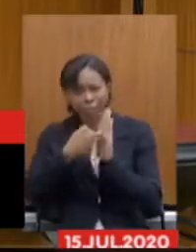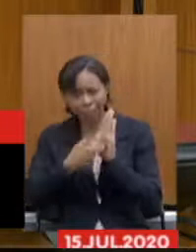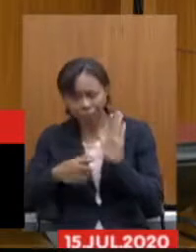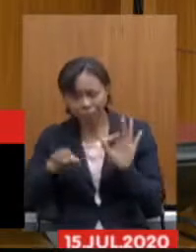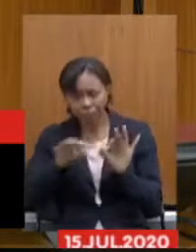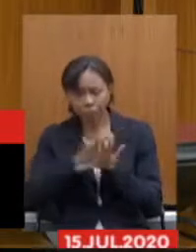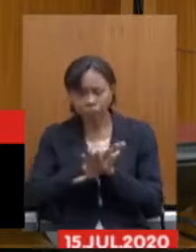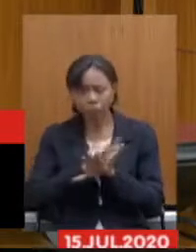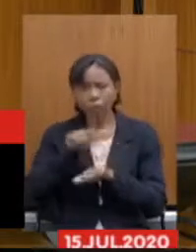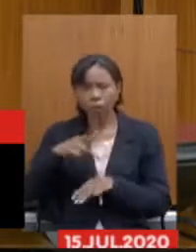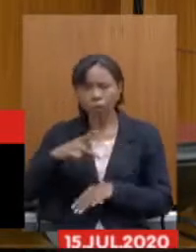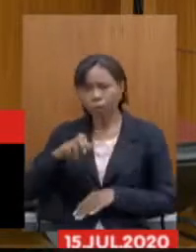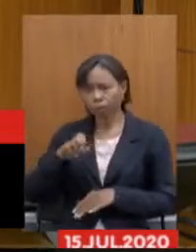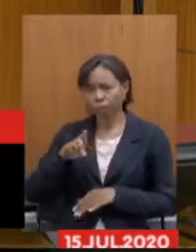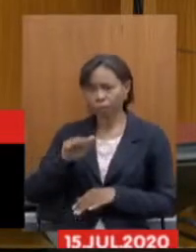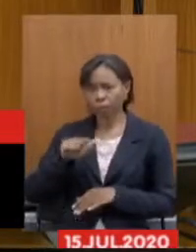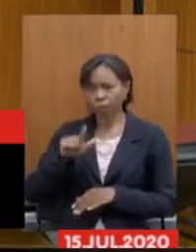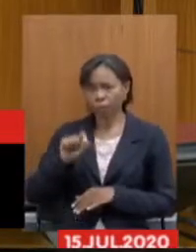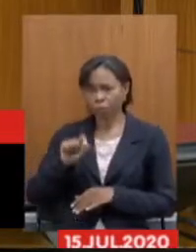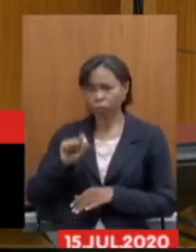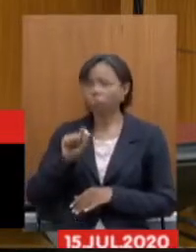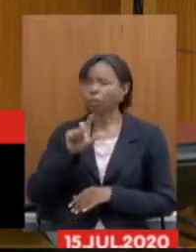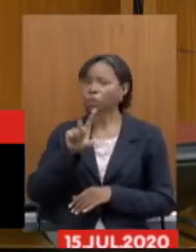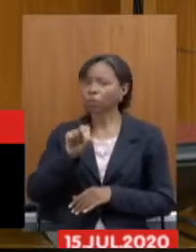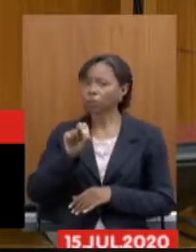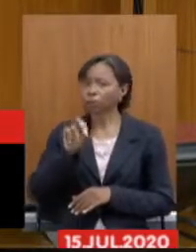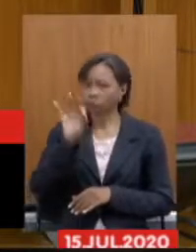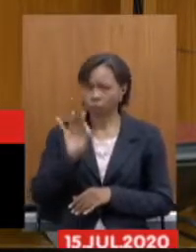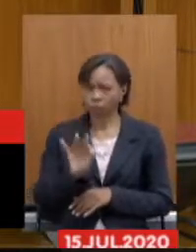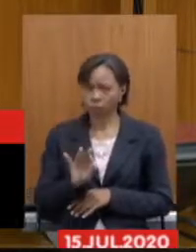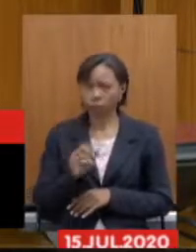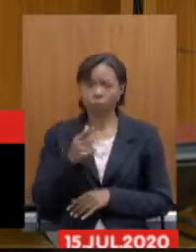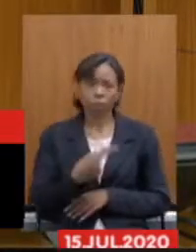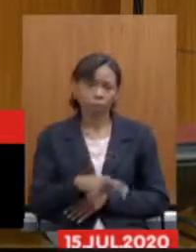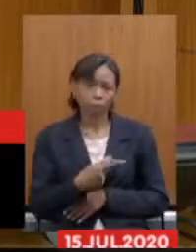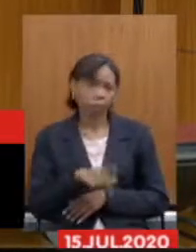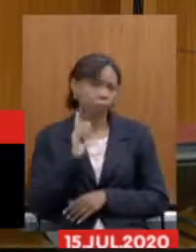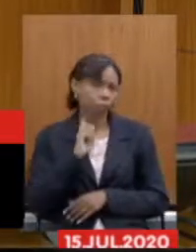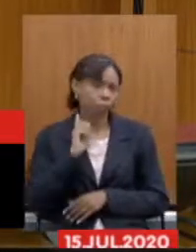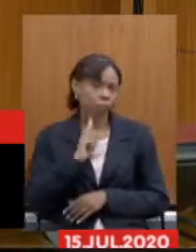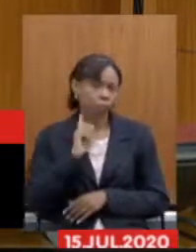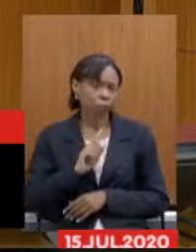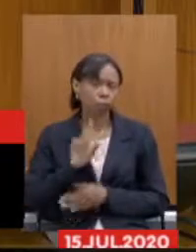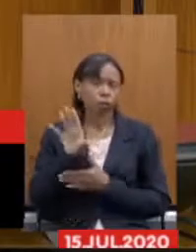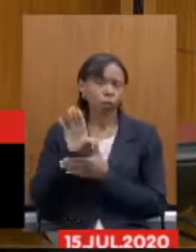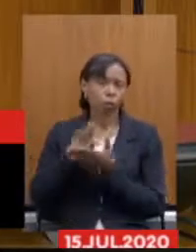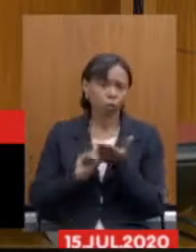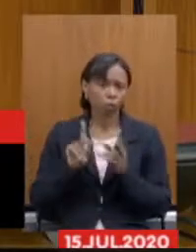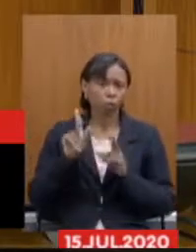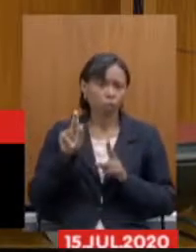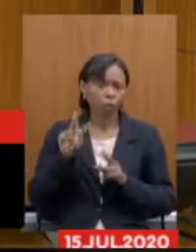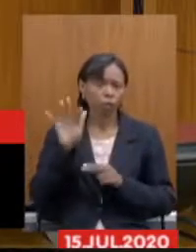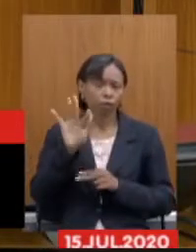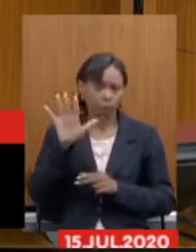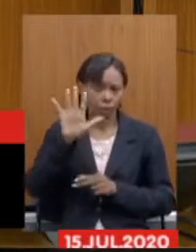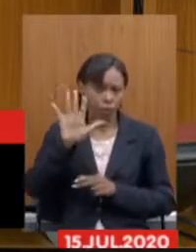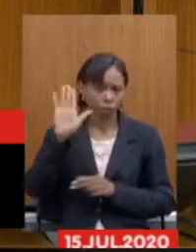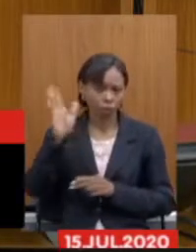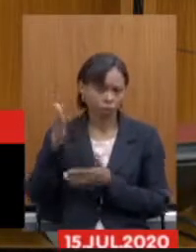ocasião seria um pedágio de 50%. Aqui no Estado de Minas Gerais, repetindo o que foi aprovado no âmbito federal,